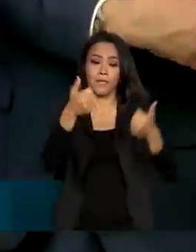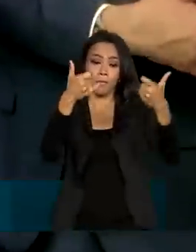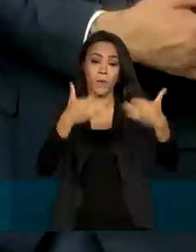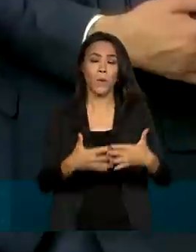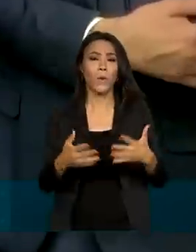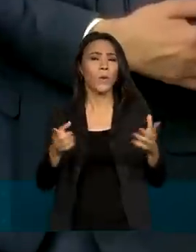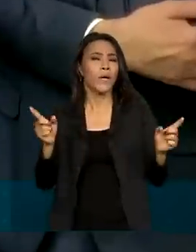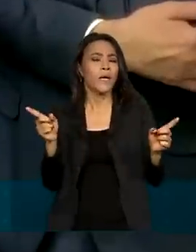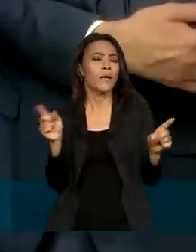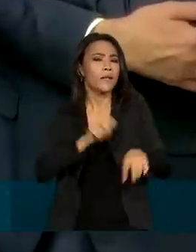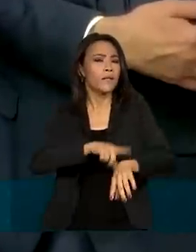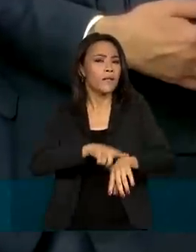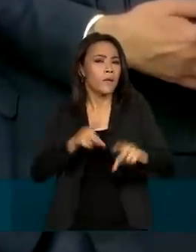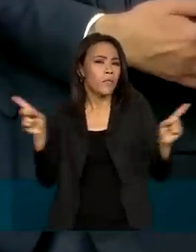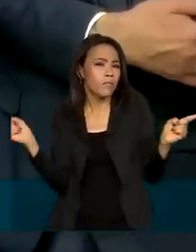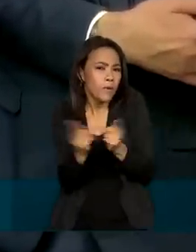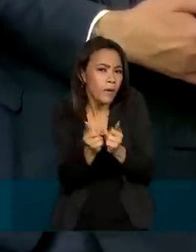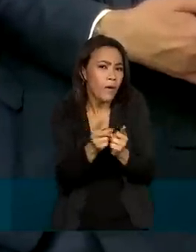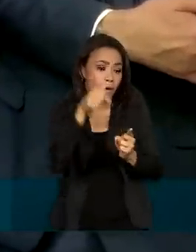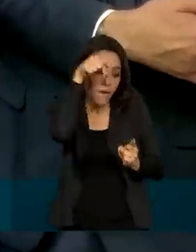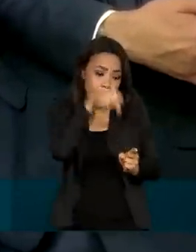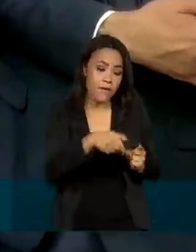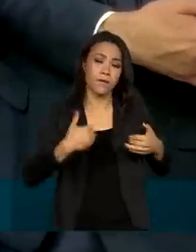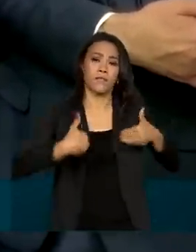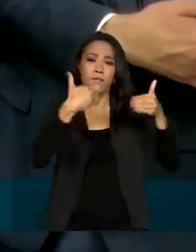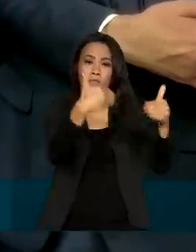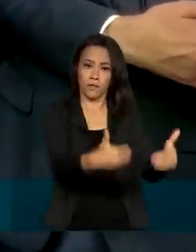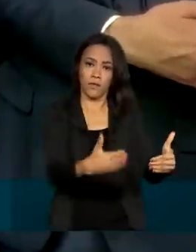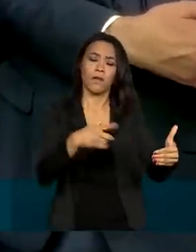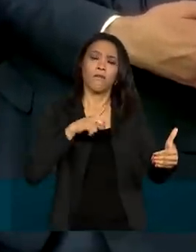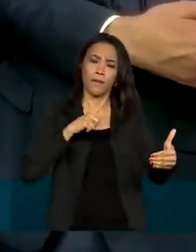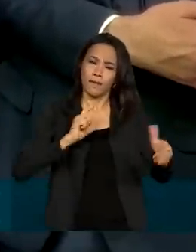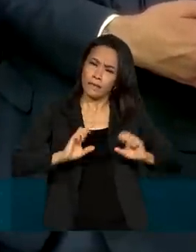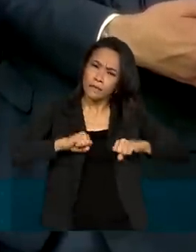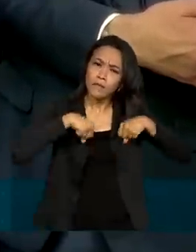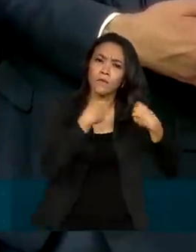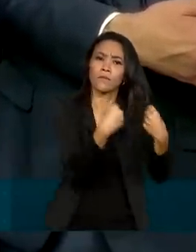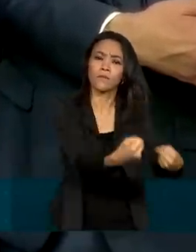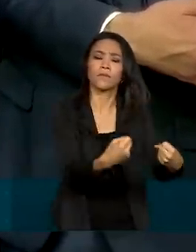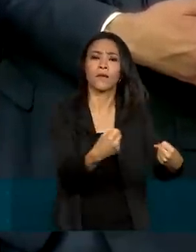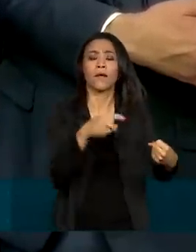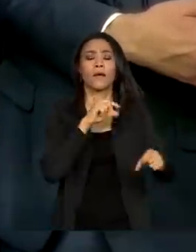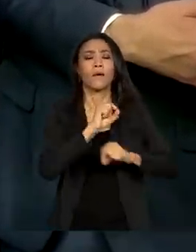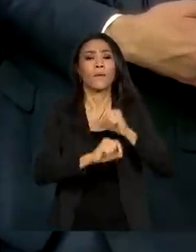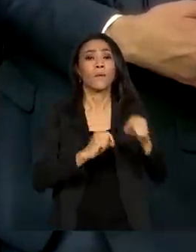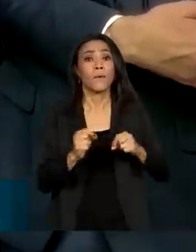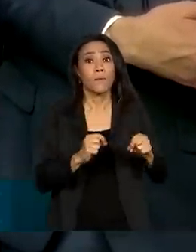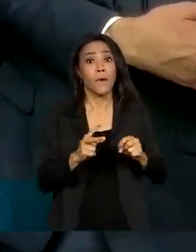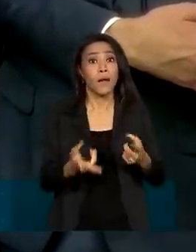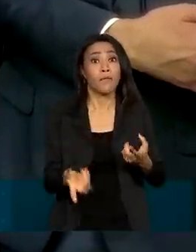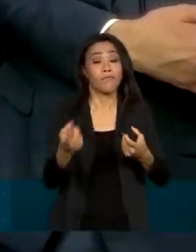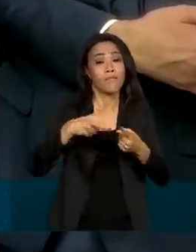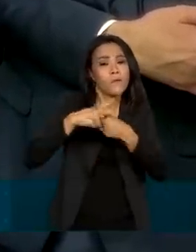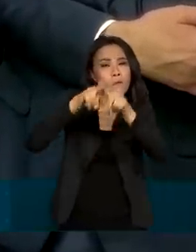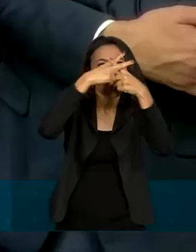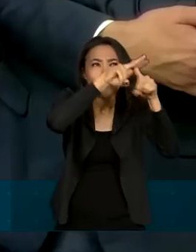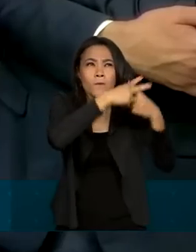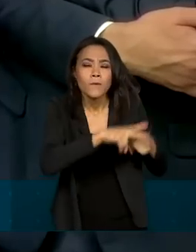esse Ministério dos Transportes terá que fazer um esforço tremendo de recuperação da malha rodoviária.